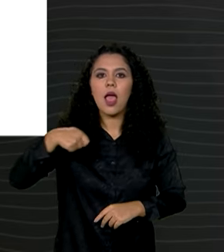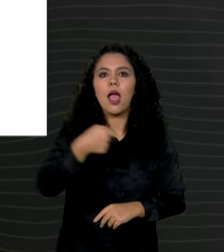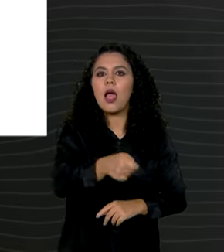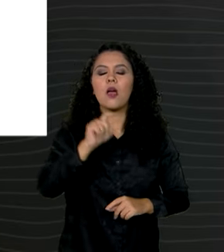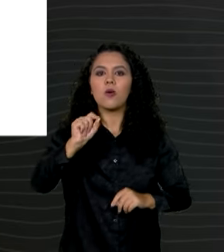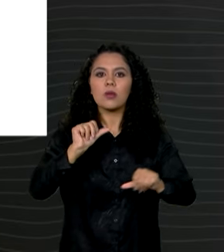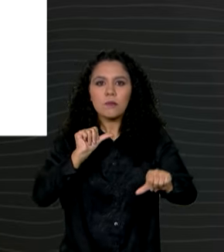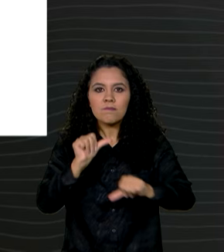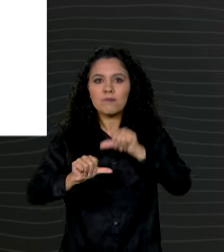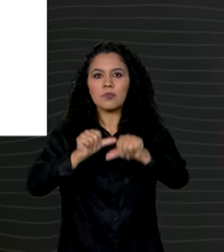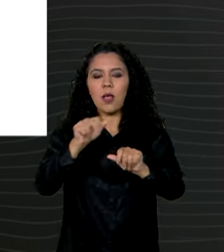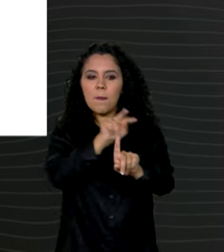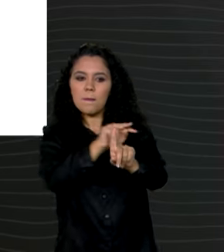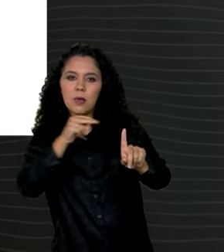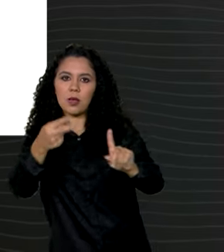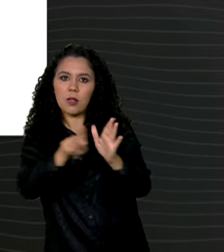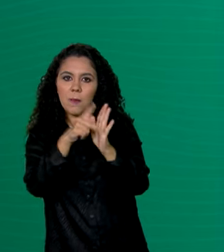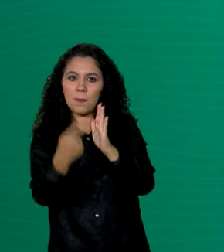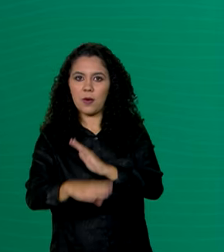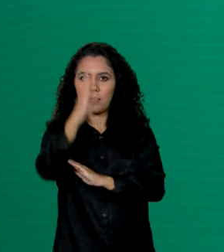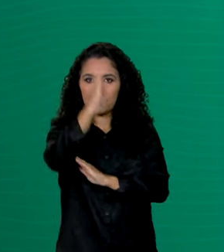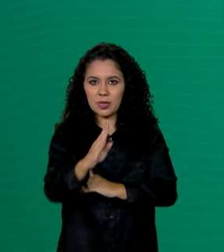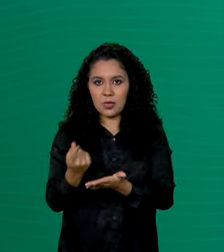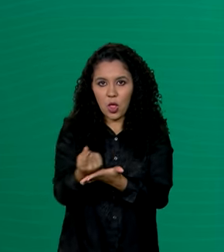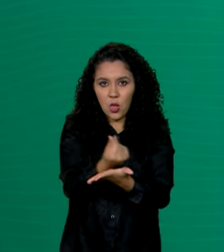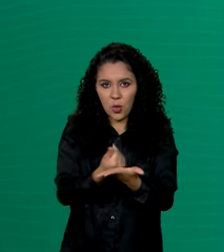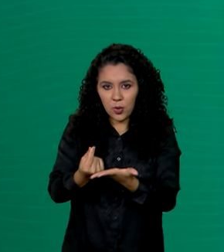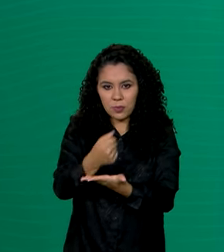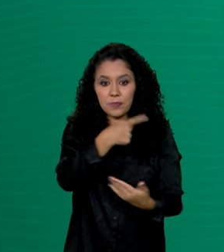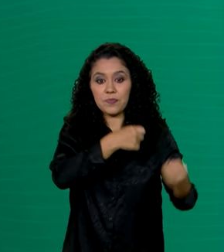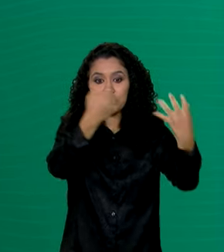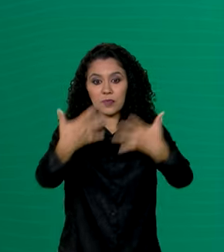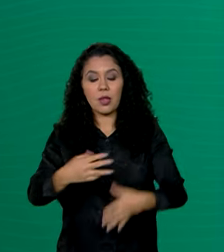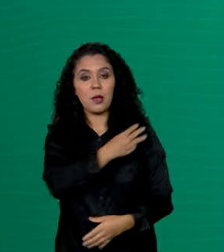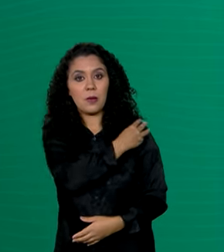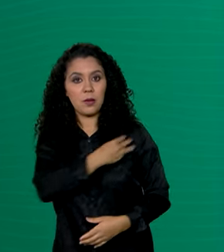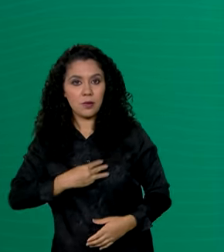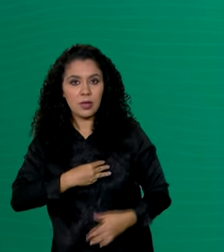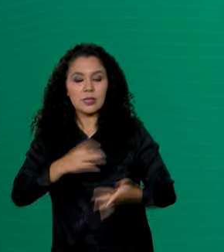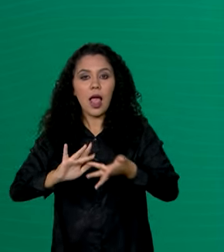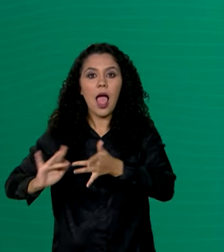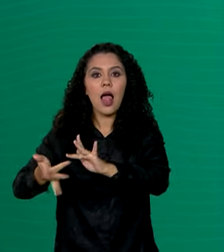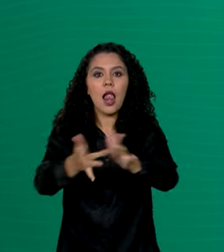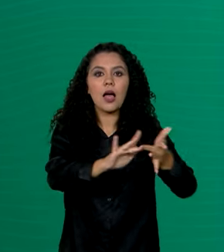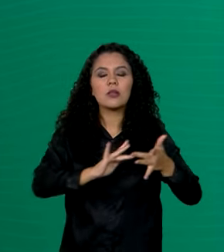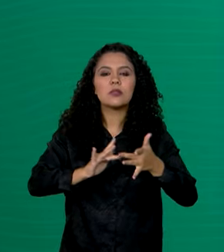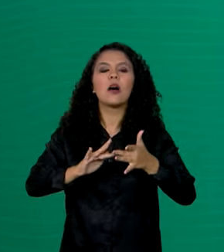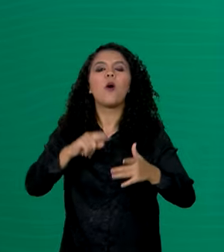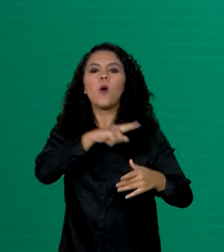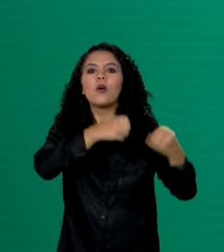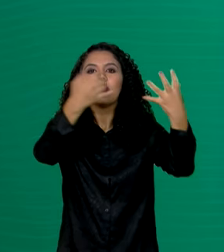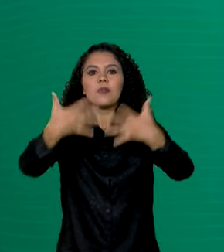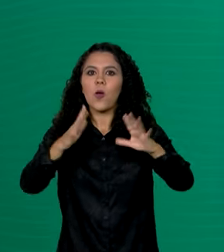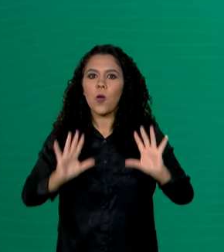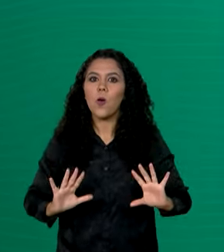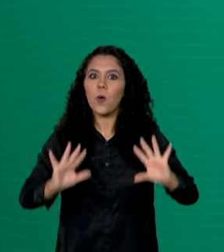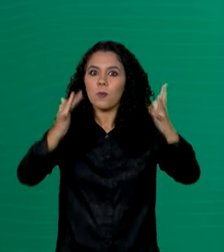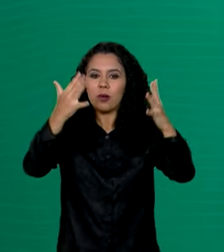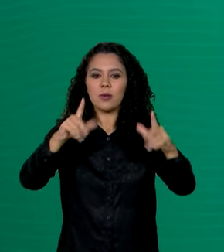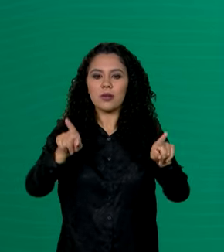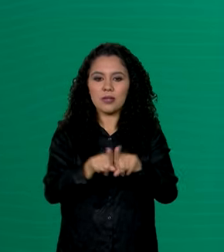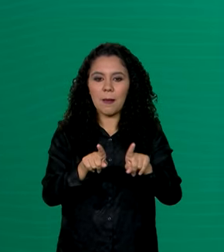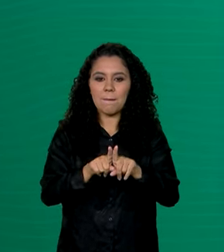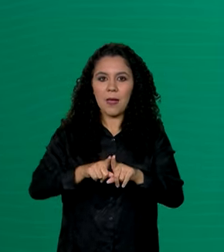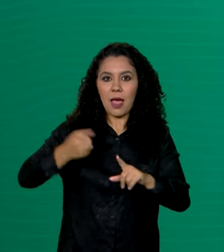perspectivas econômicas brasileiras. O ministro das Relações Institucionais também comemorou a reclassificação.